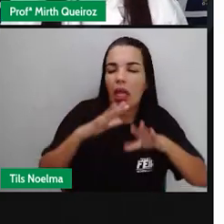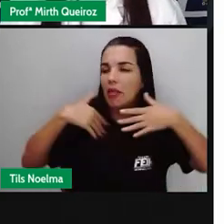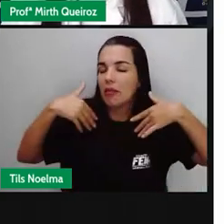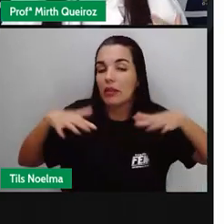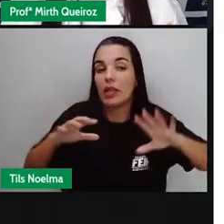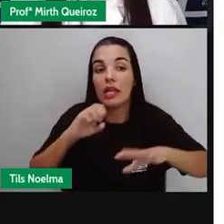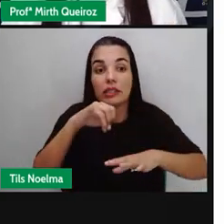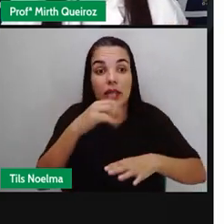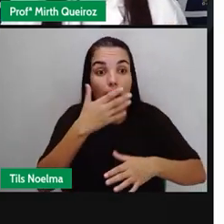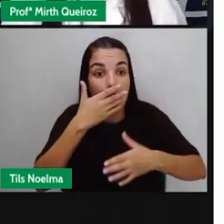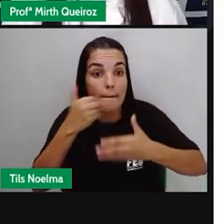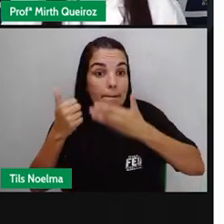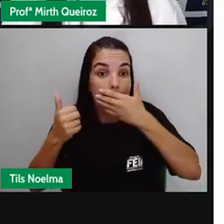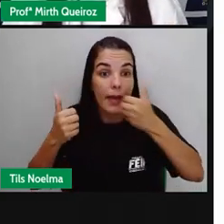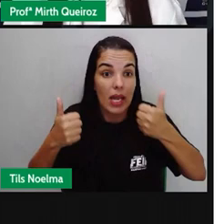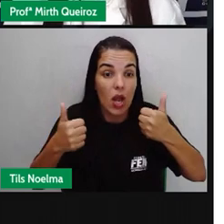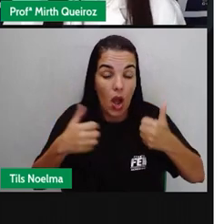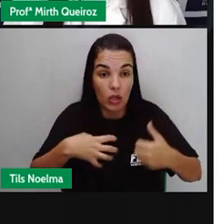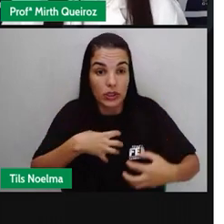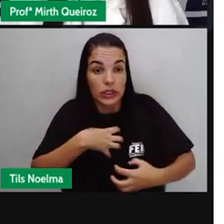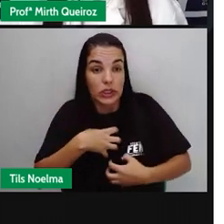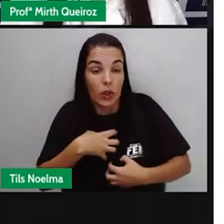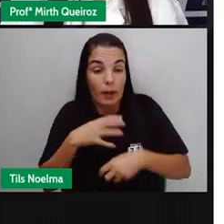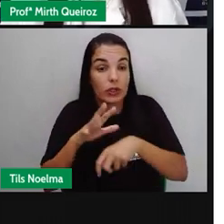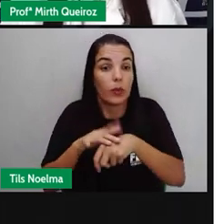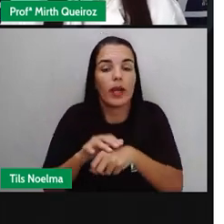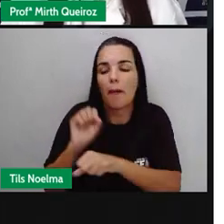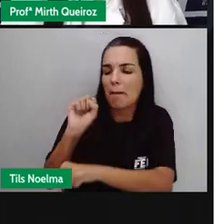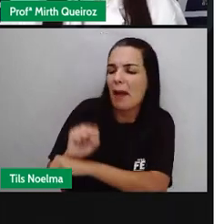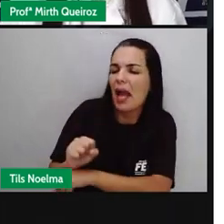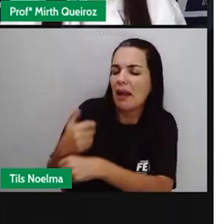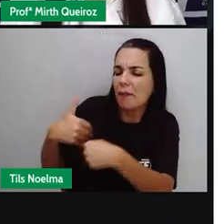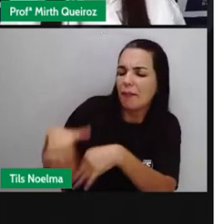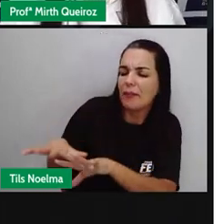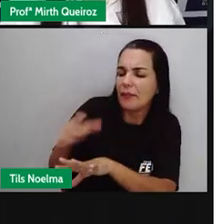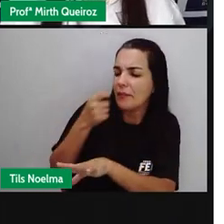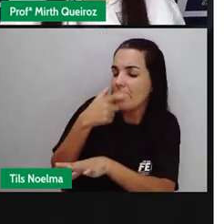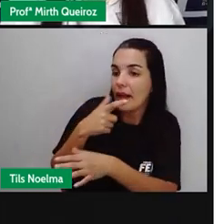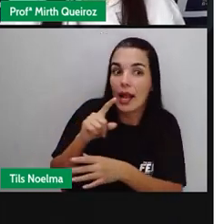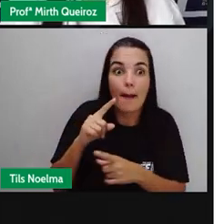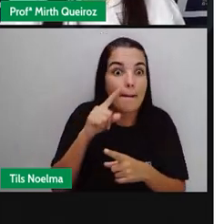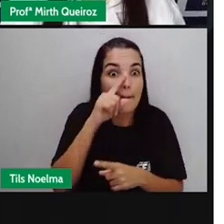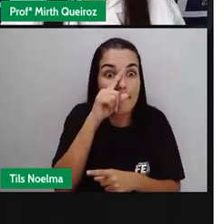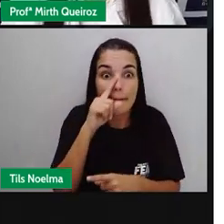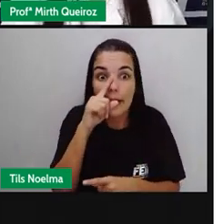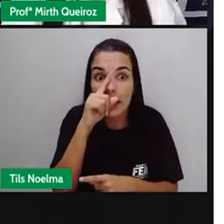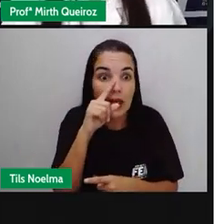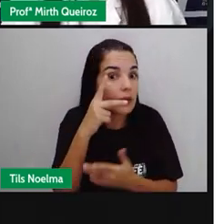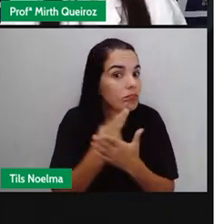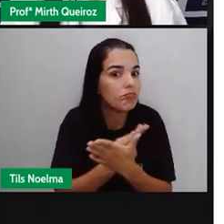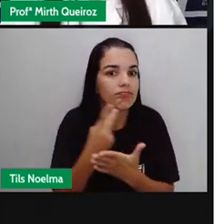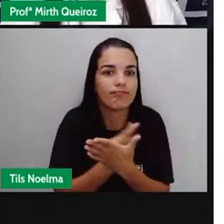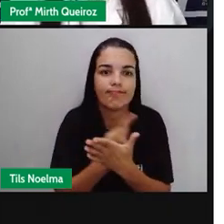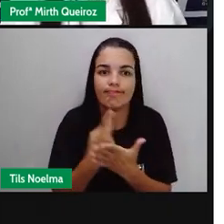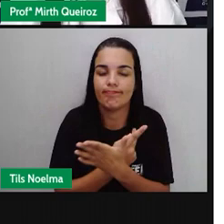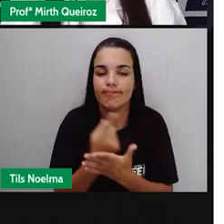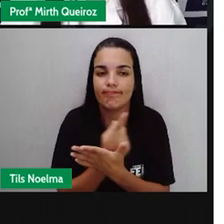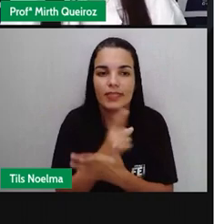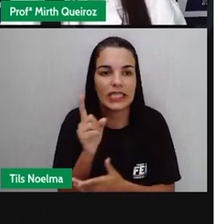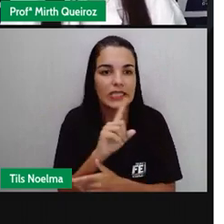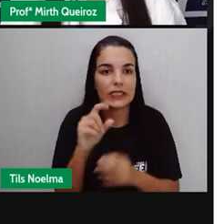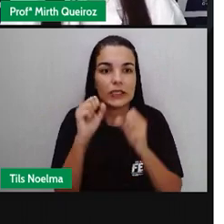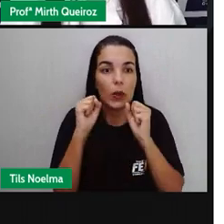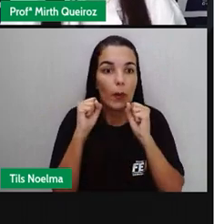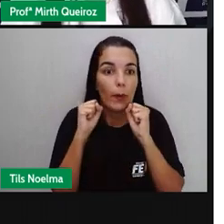está melhorando ali os sintomas da doença, já para de tomar o medicamento. E isso é errado. Nós só